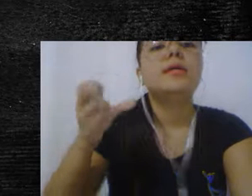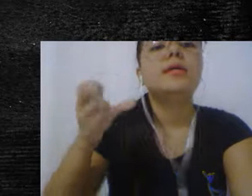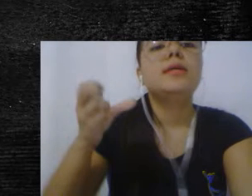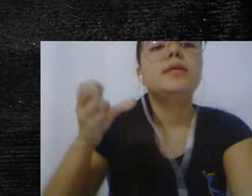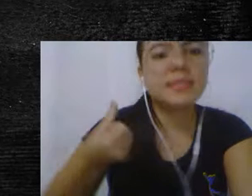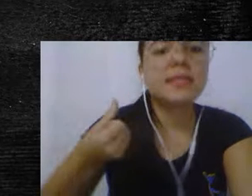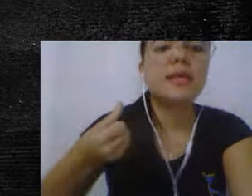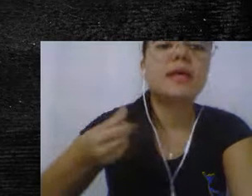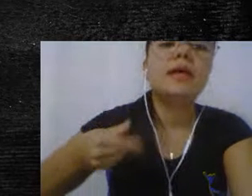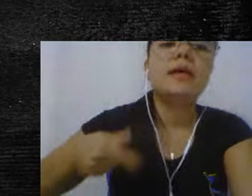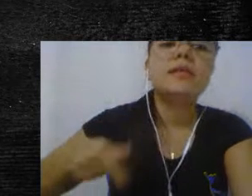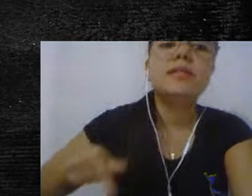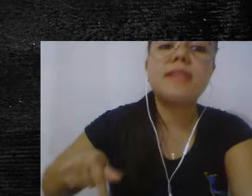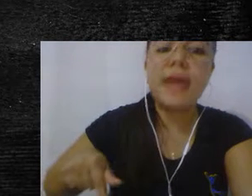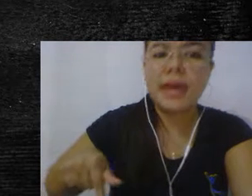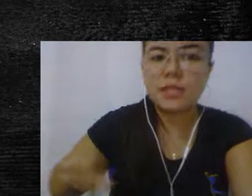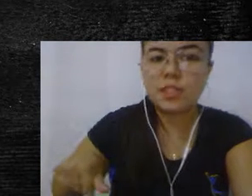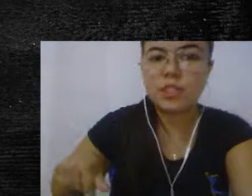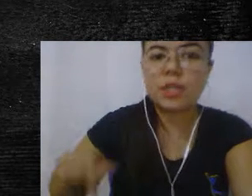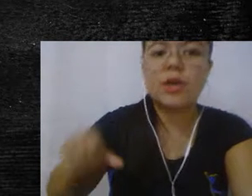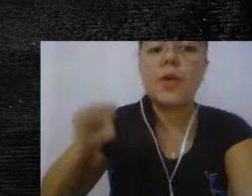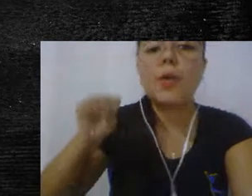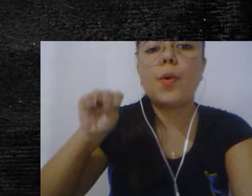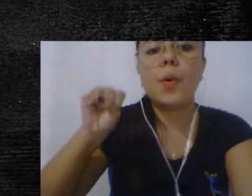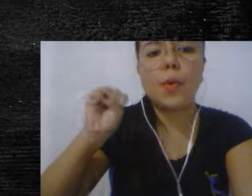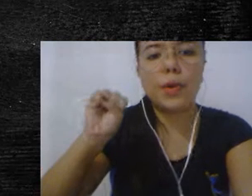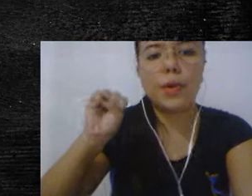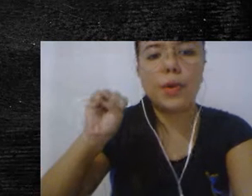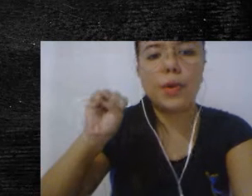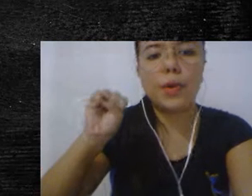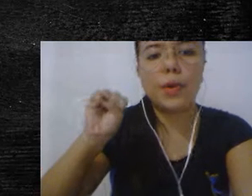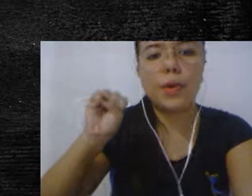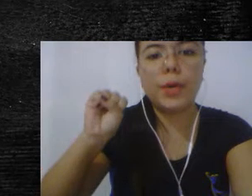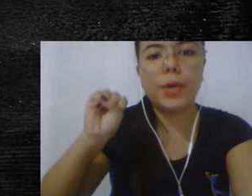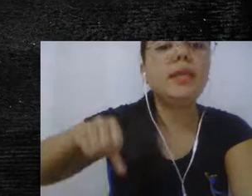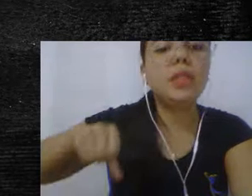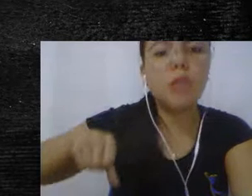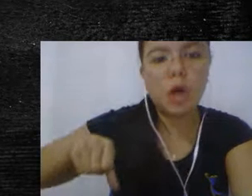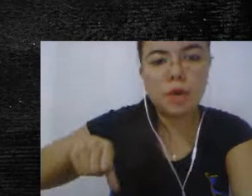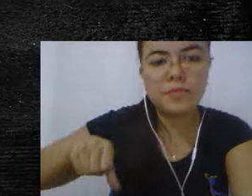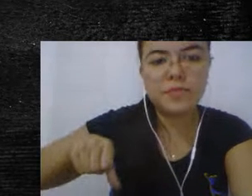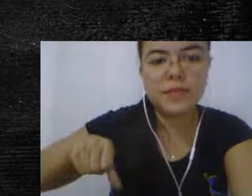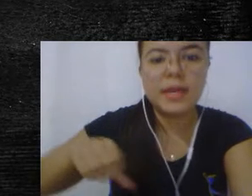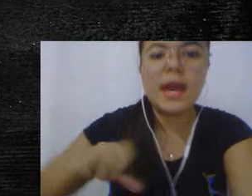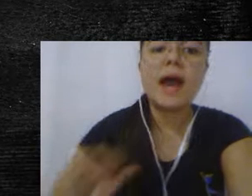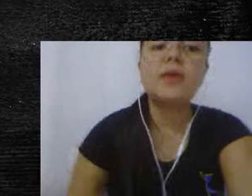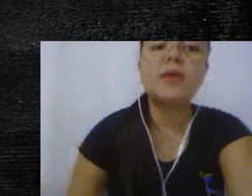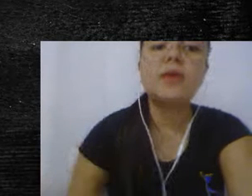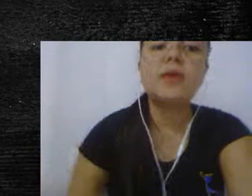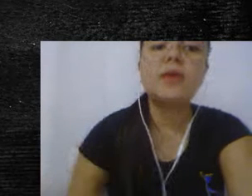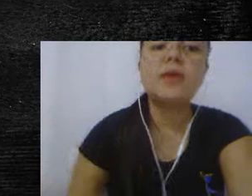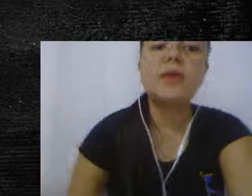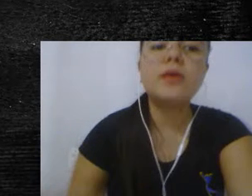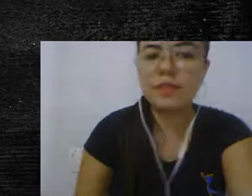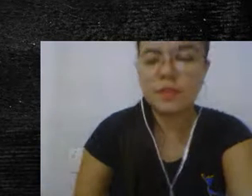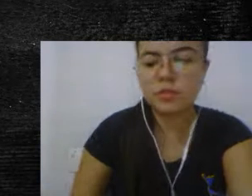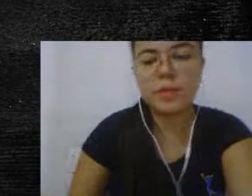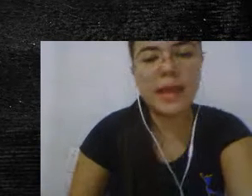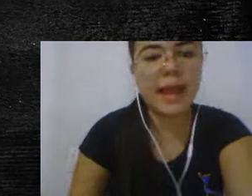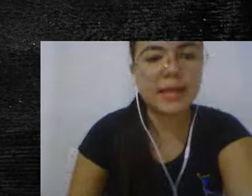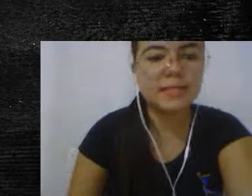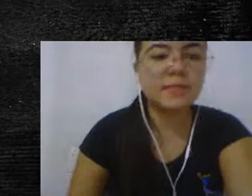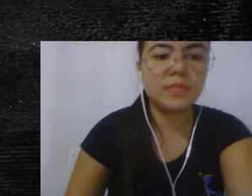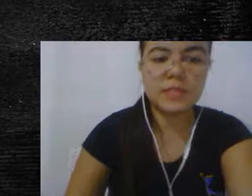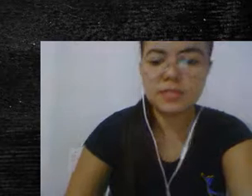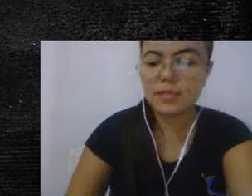seis, sete, oito e nove. Agora, vamos escrever os